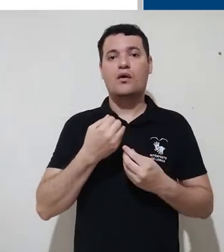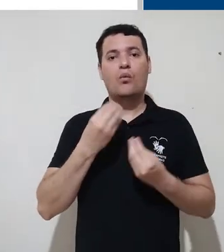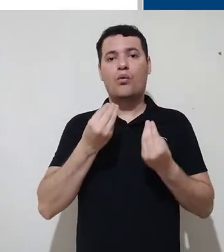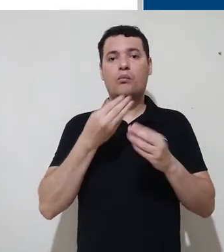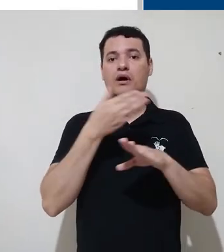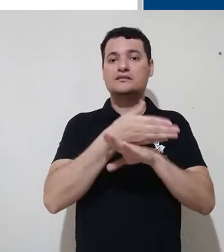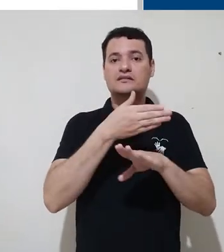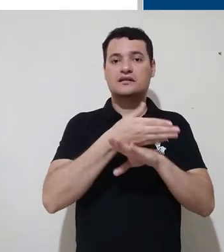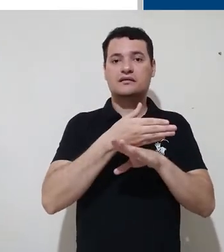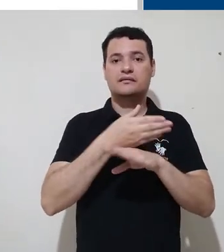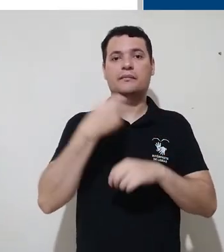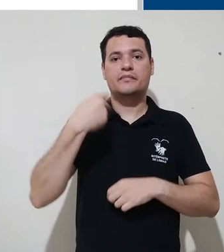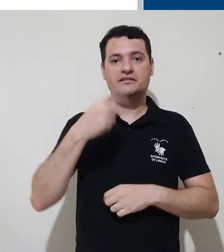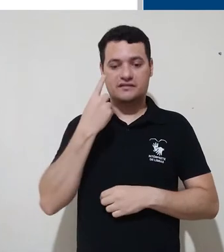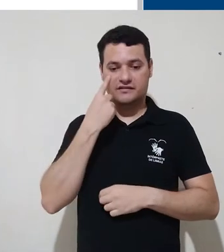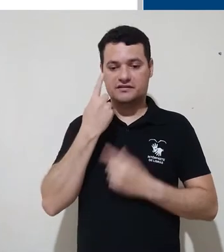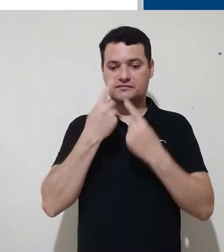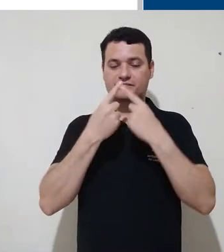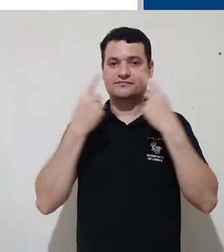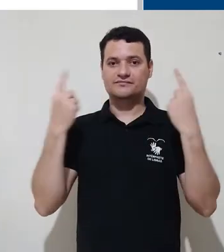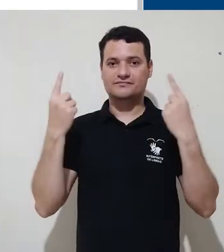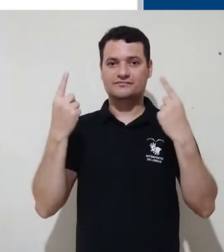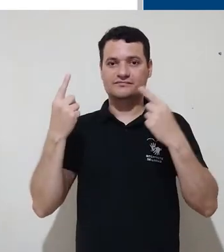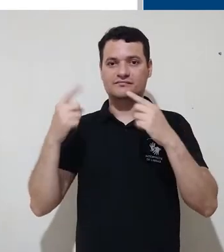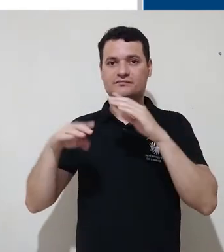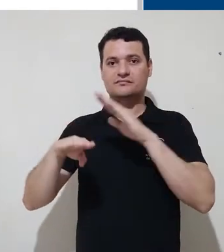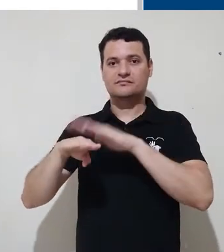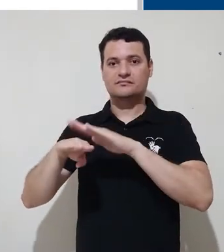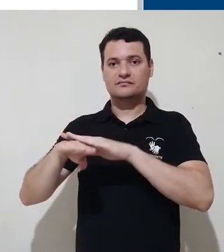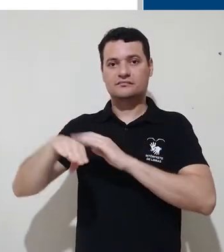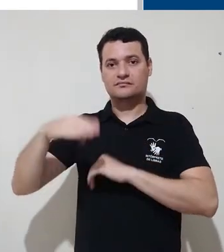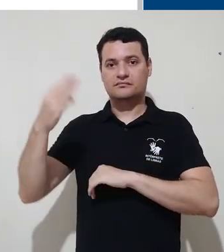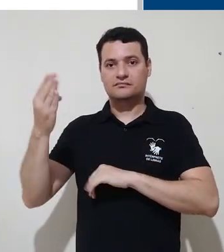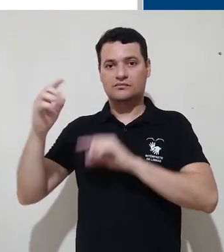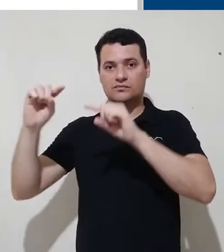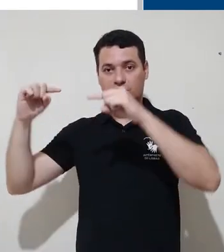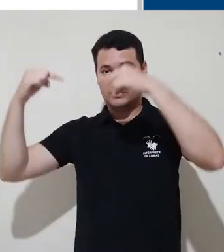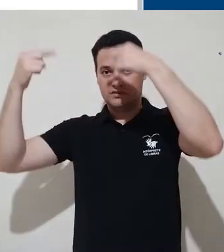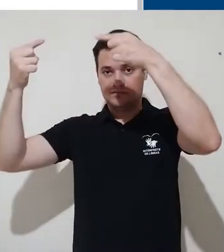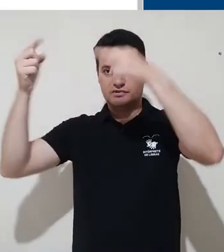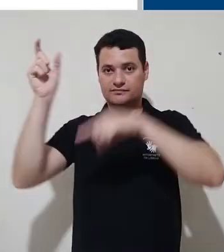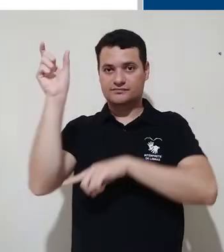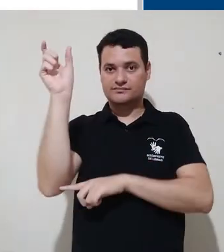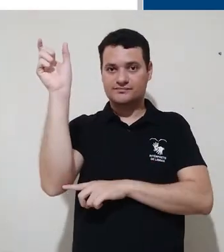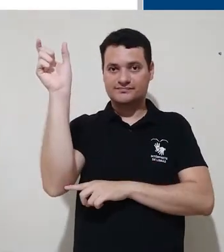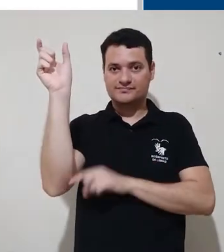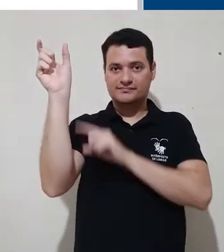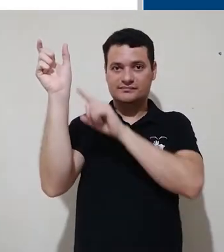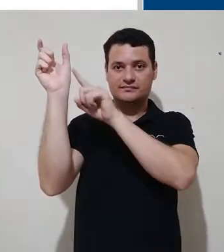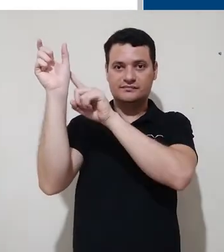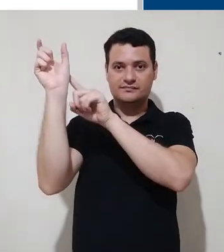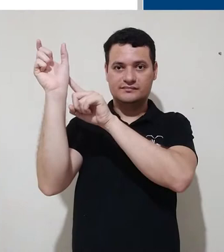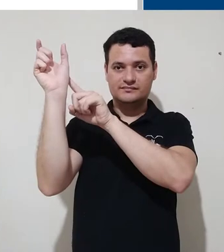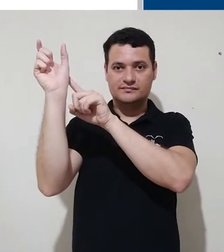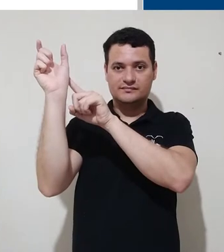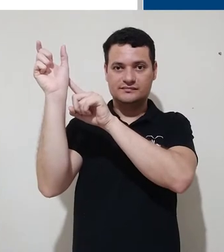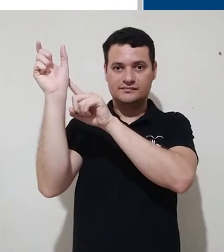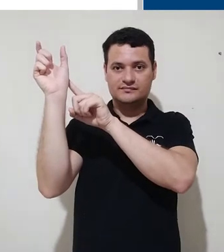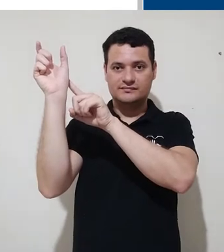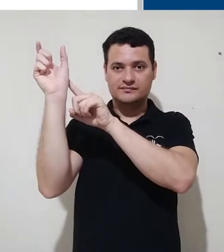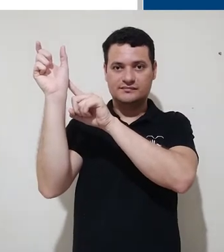para acessar, você precisa vir aqui no canto superior à direita da